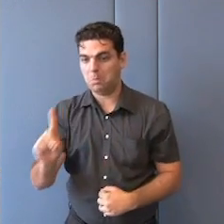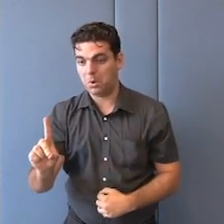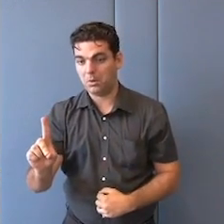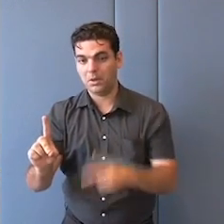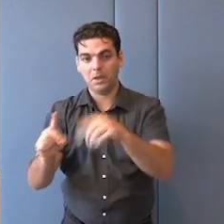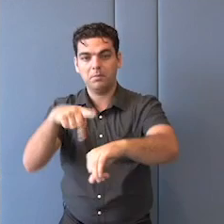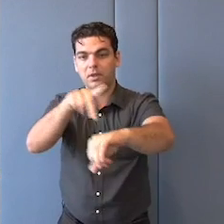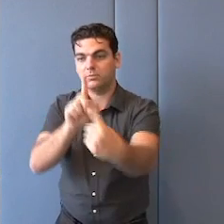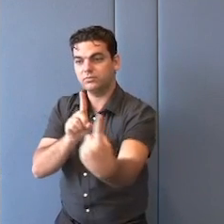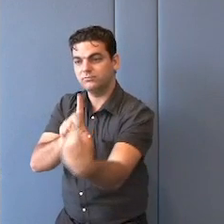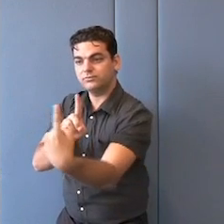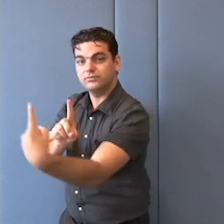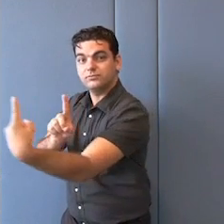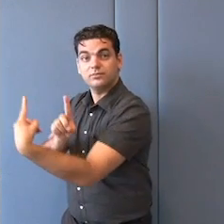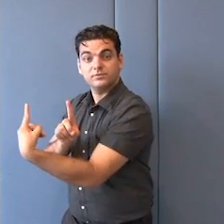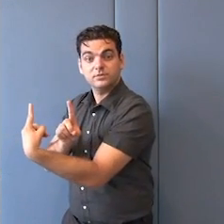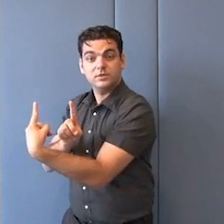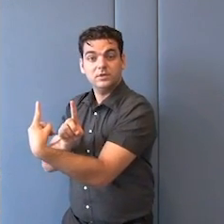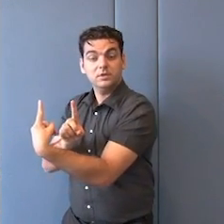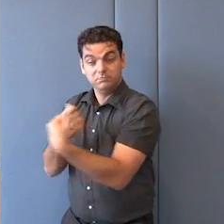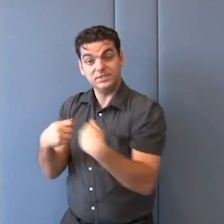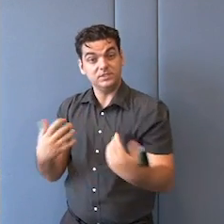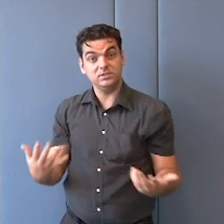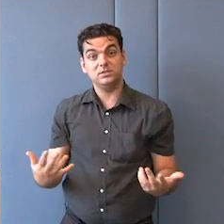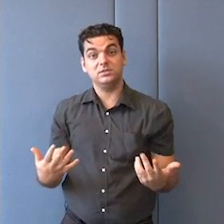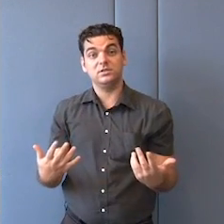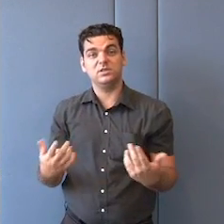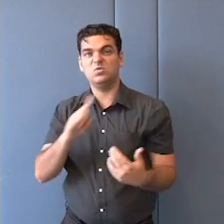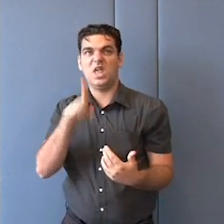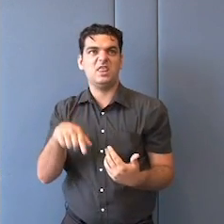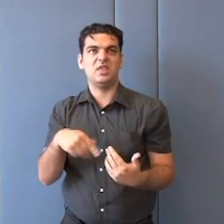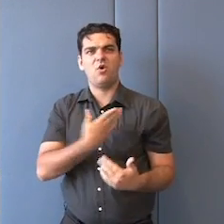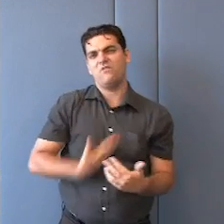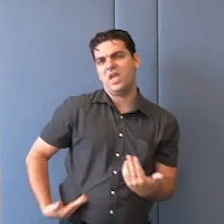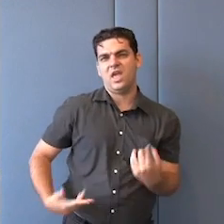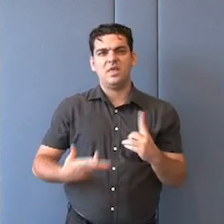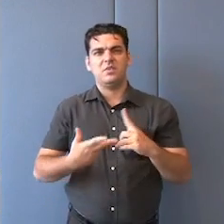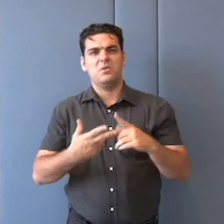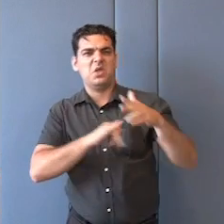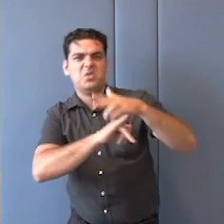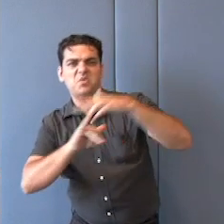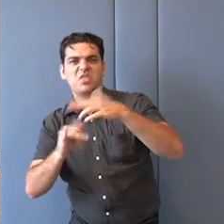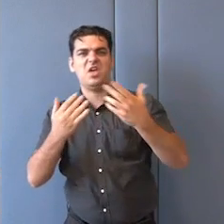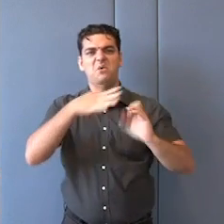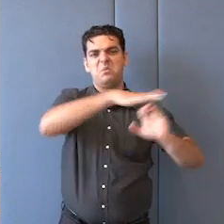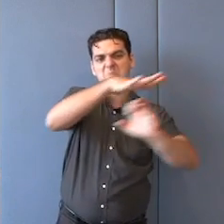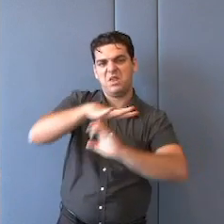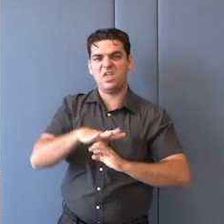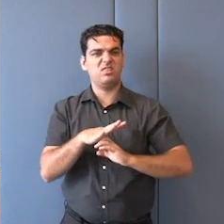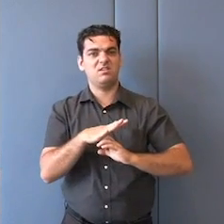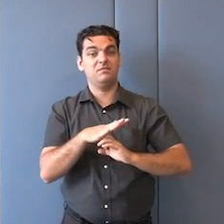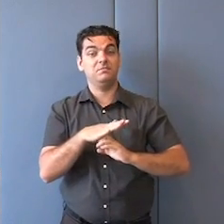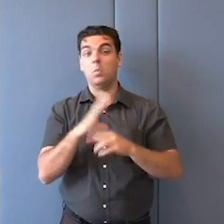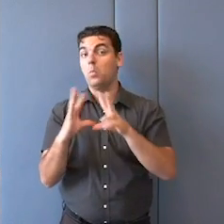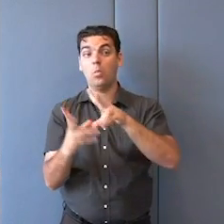relações entre nações. Não fala de relações interestatais, não fala de relações multilaterais, ou o quer que